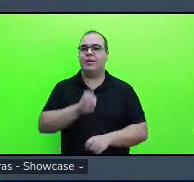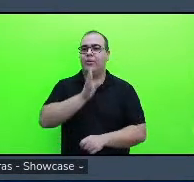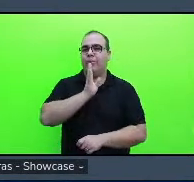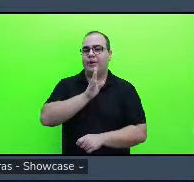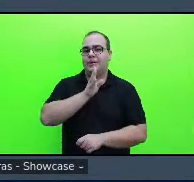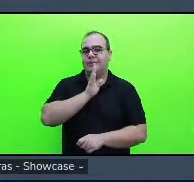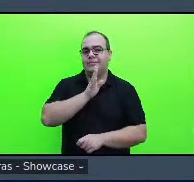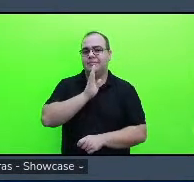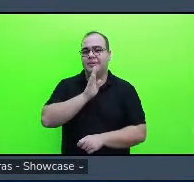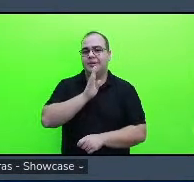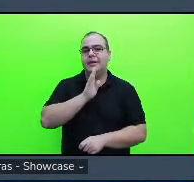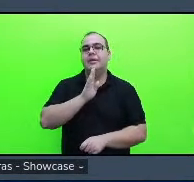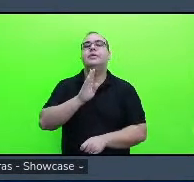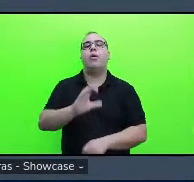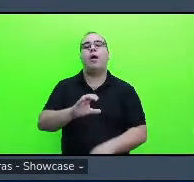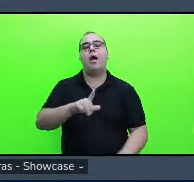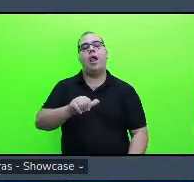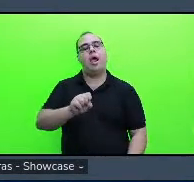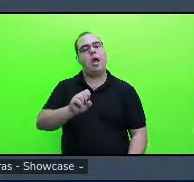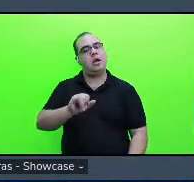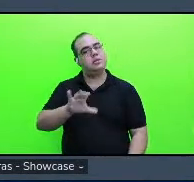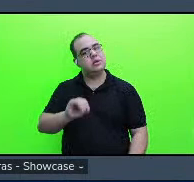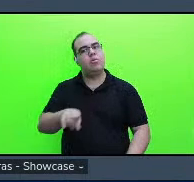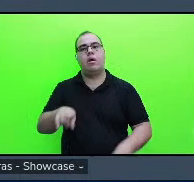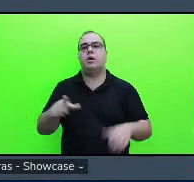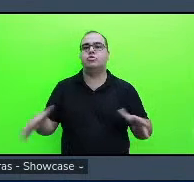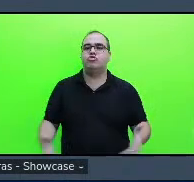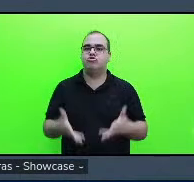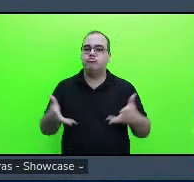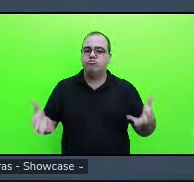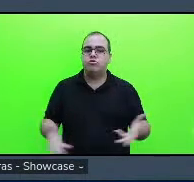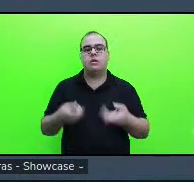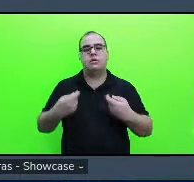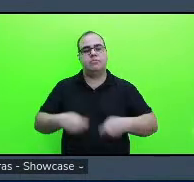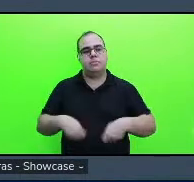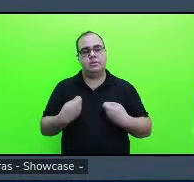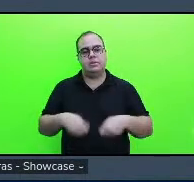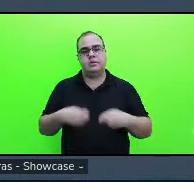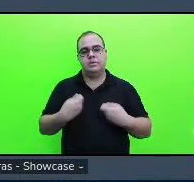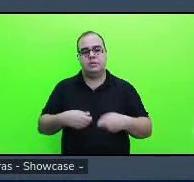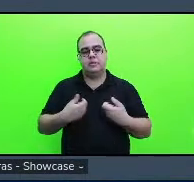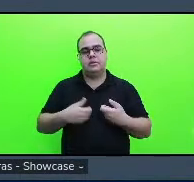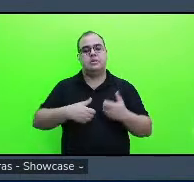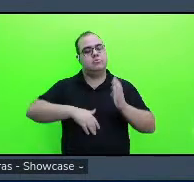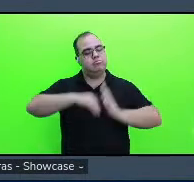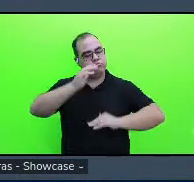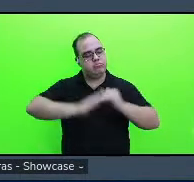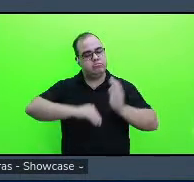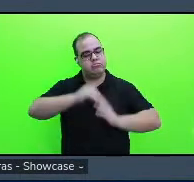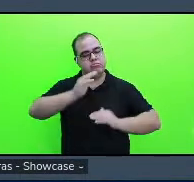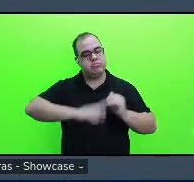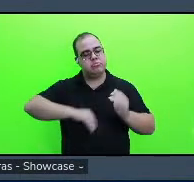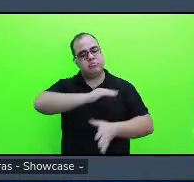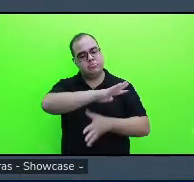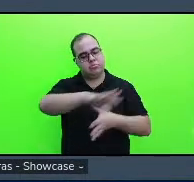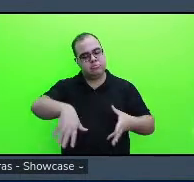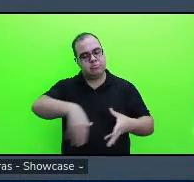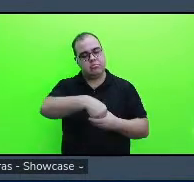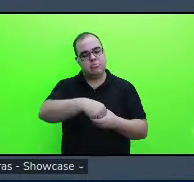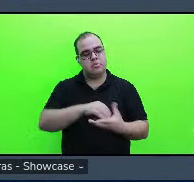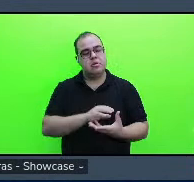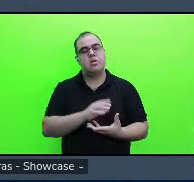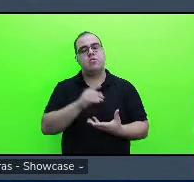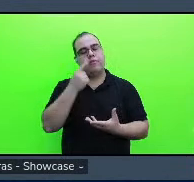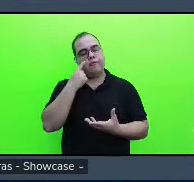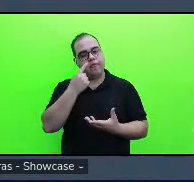estimulada e fazer parte das atividades escolares com grande potencial nesse processo de aquisição da linguagem